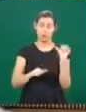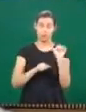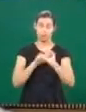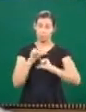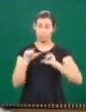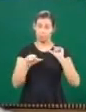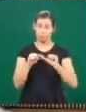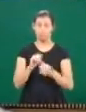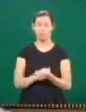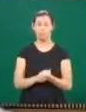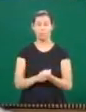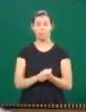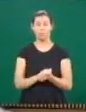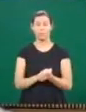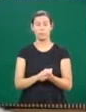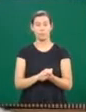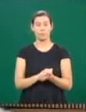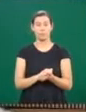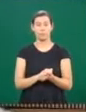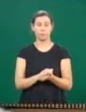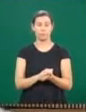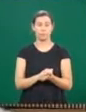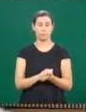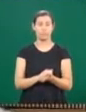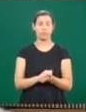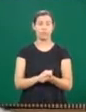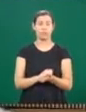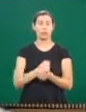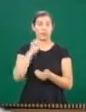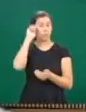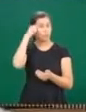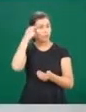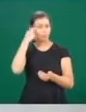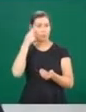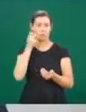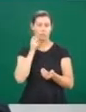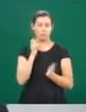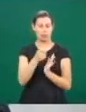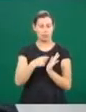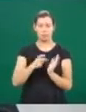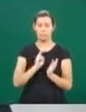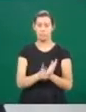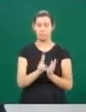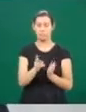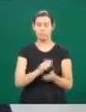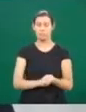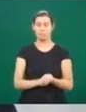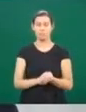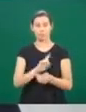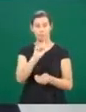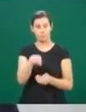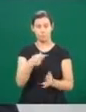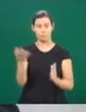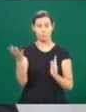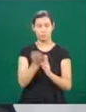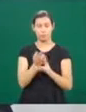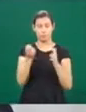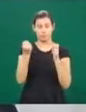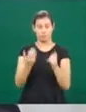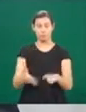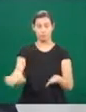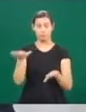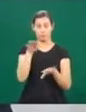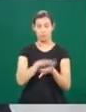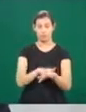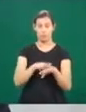modificar um pouquinho. Mas o negro sempre escreveu, o negro sempre resistiu. E depois do intervalo, vamos falar sobre inclusão